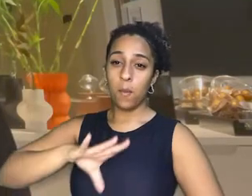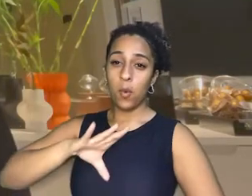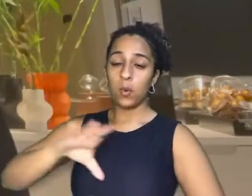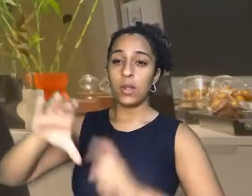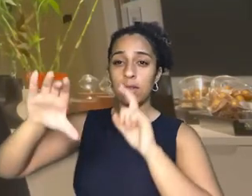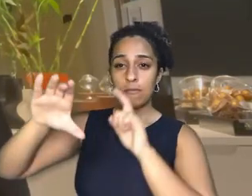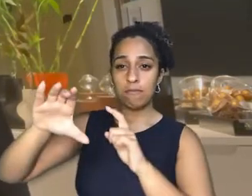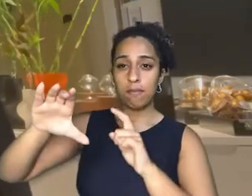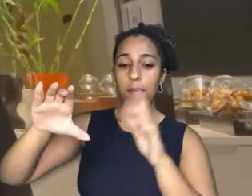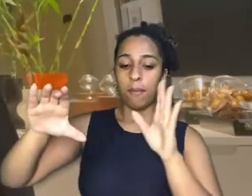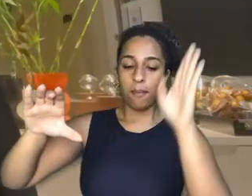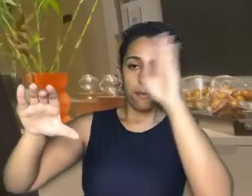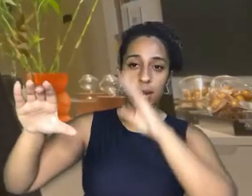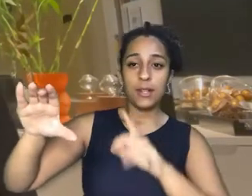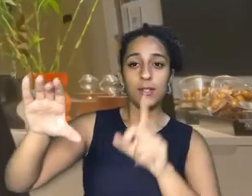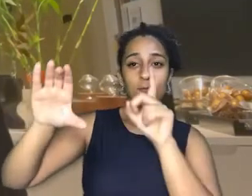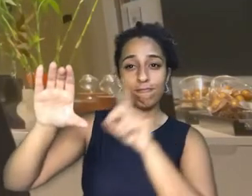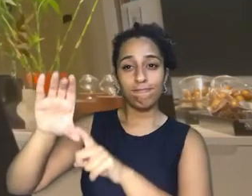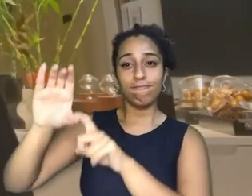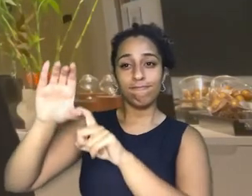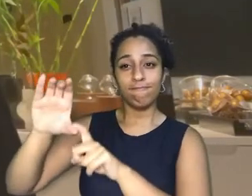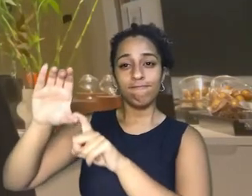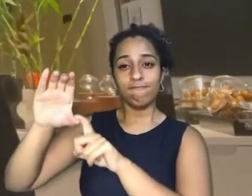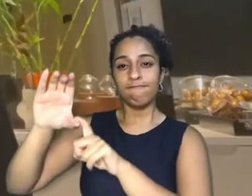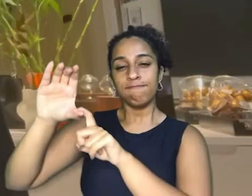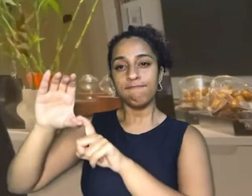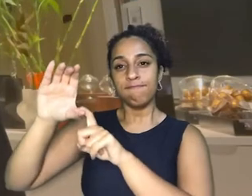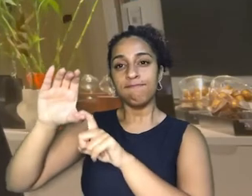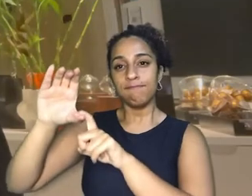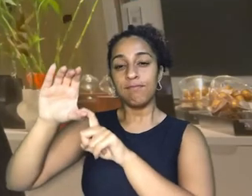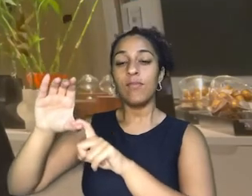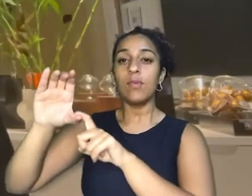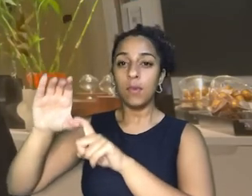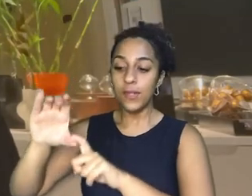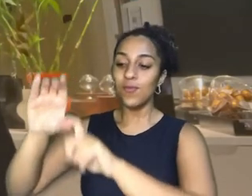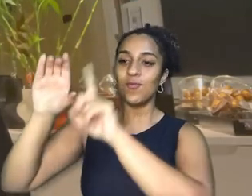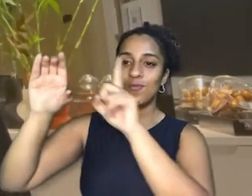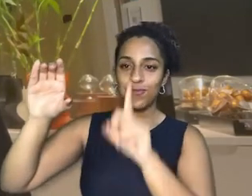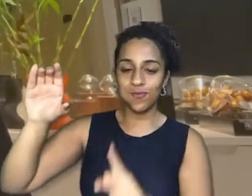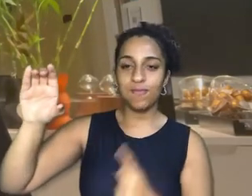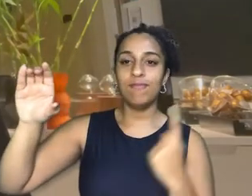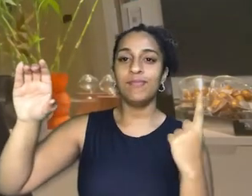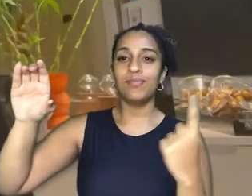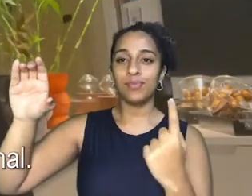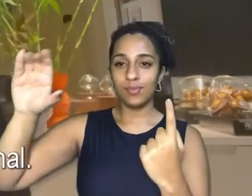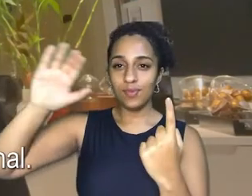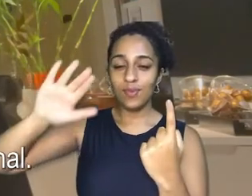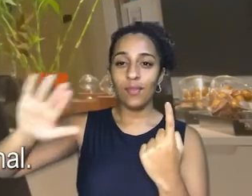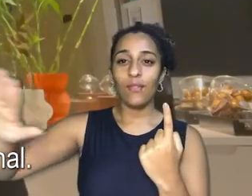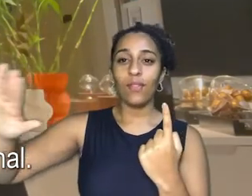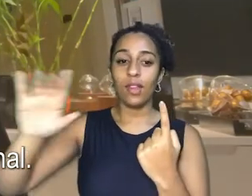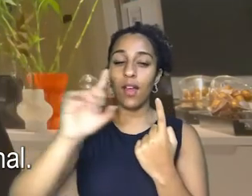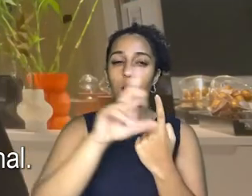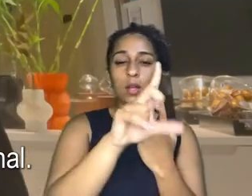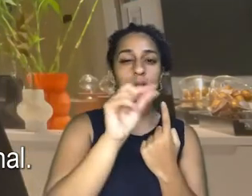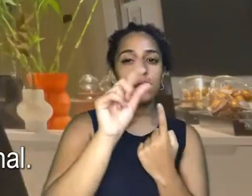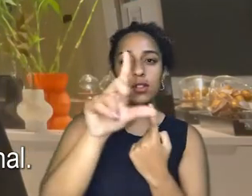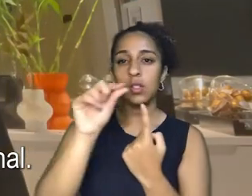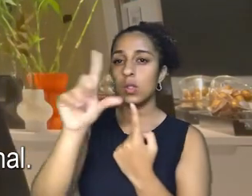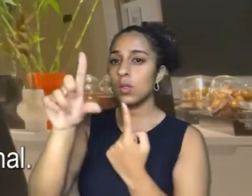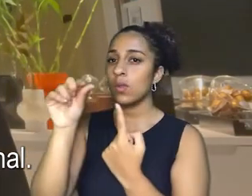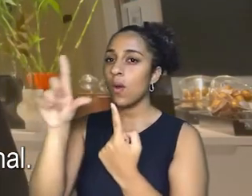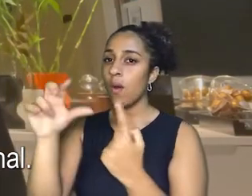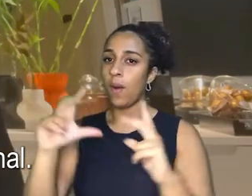domínio de Portugal, torna-se independente, e agora, dentro do cenário internacional, vai se adaptar a esse cenário